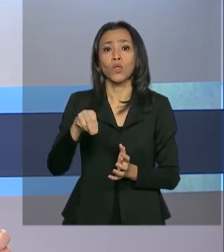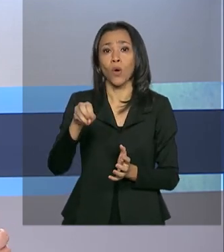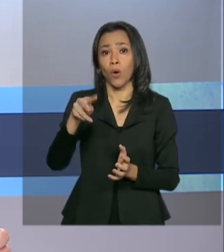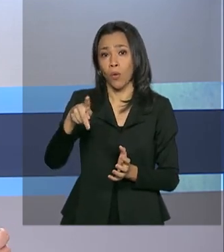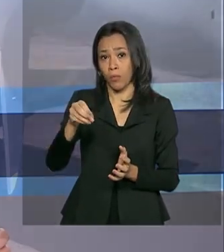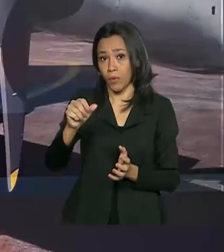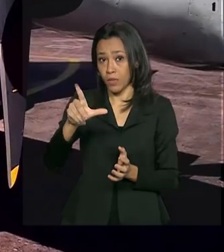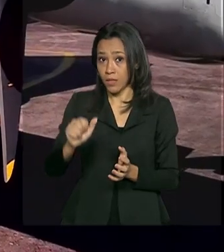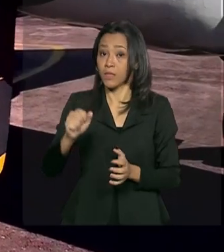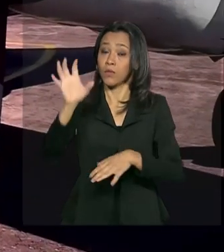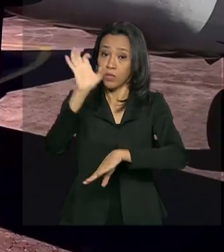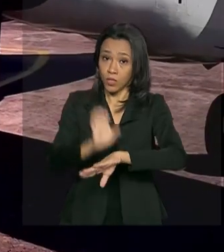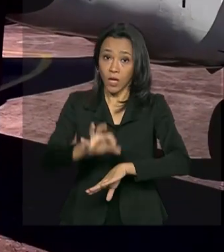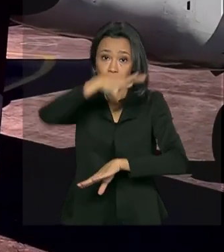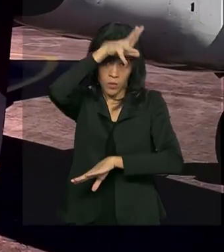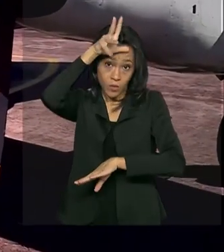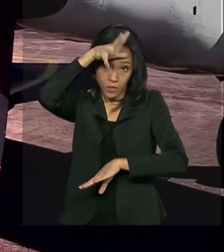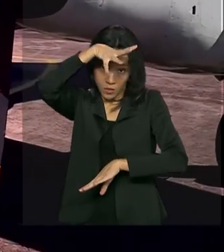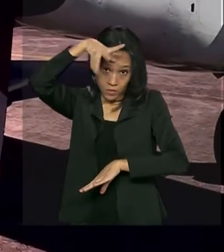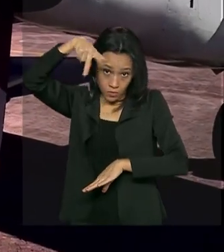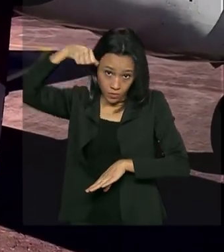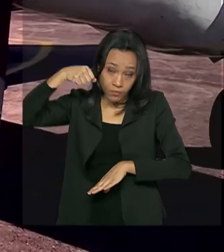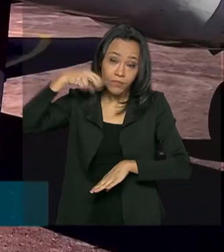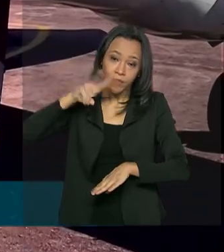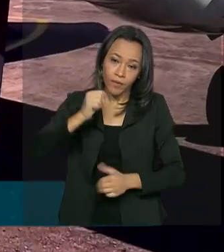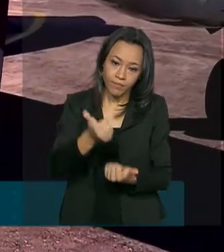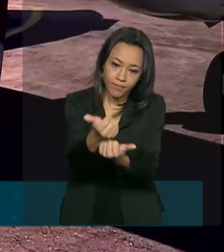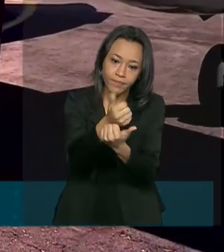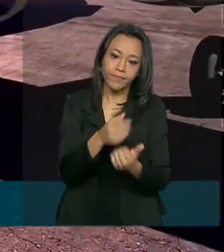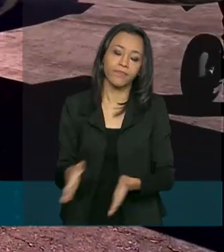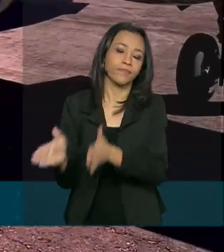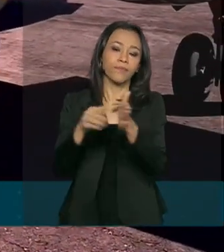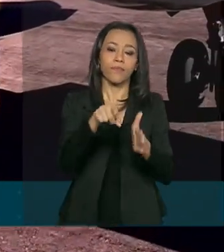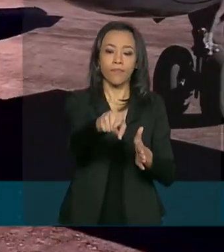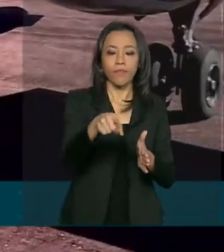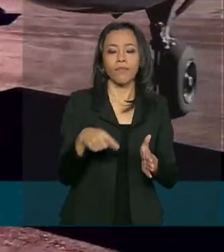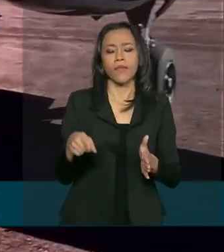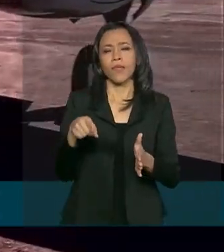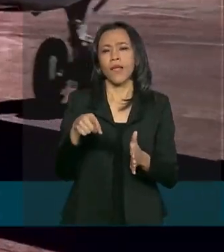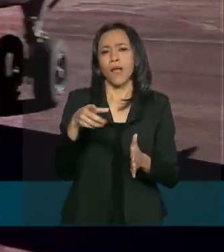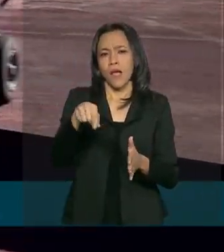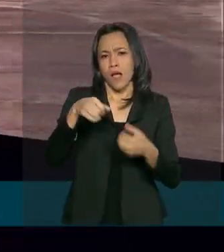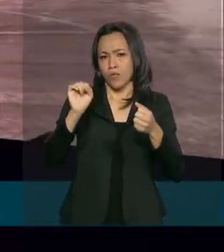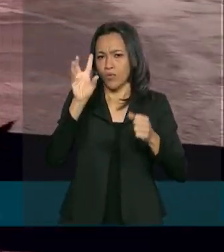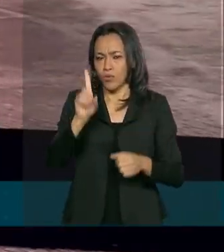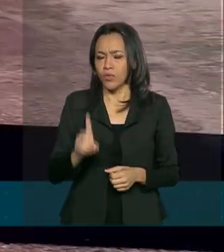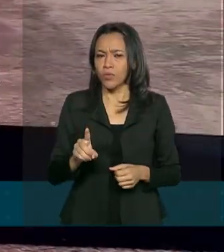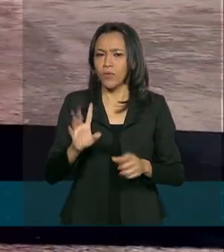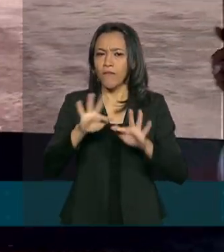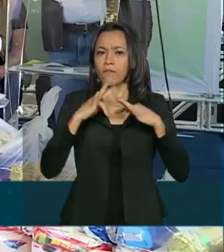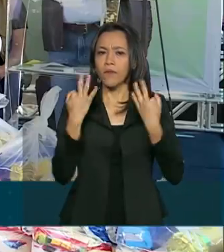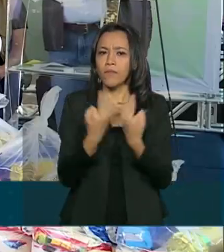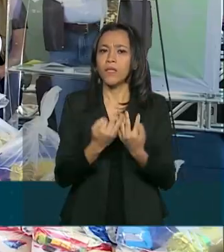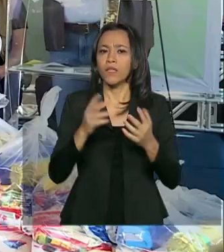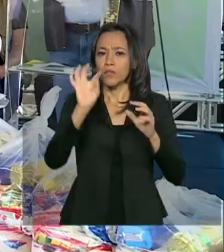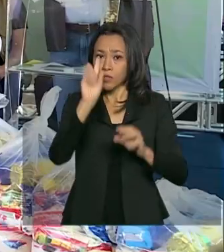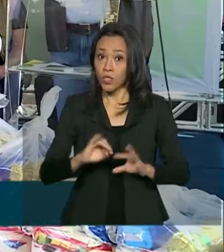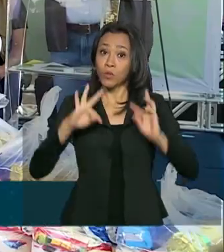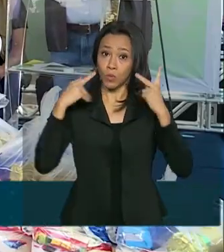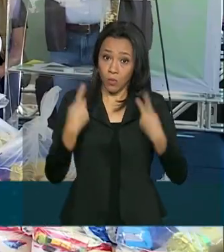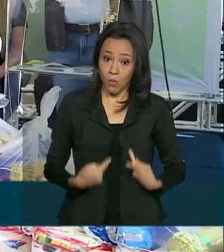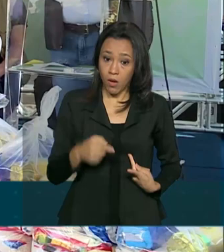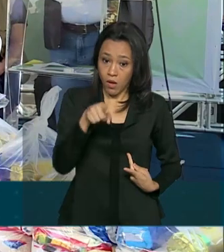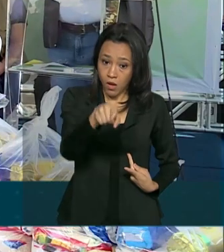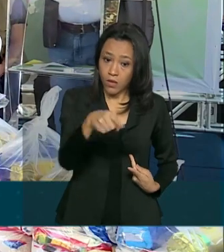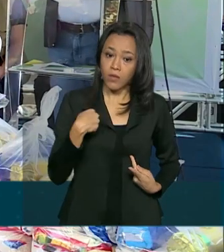alimentos. A ação, articulada pelo Ministério da Mulher, da Família e dos Direitos Humanos, começou nesta